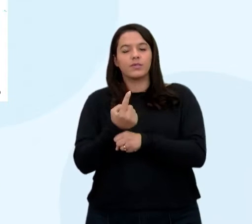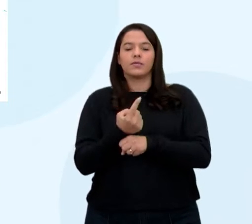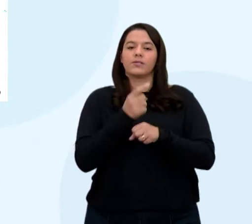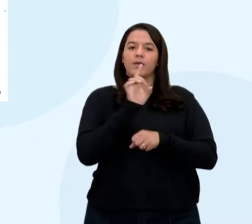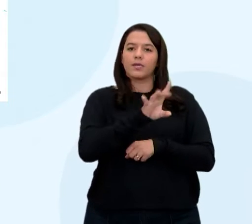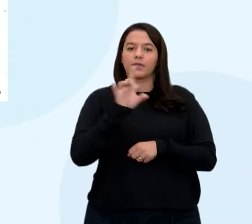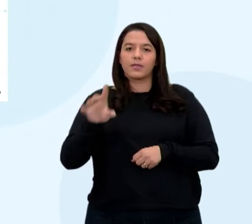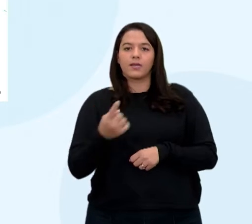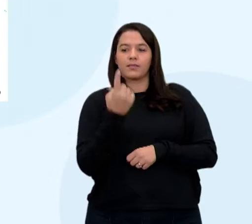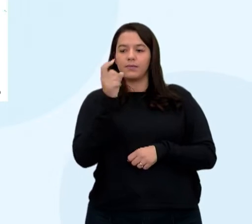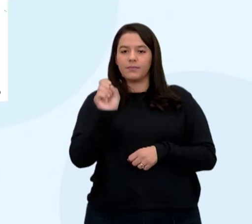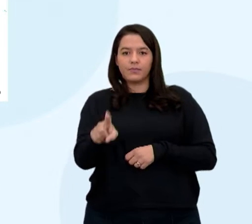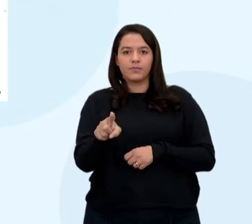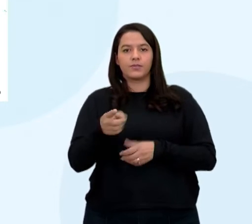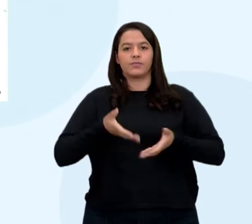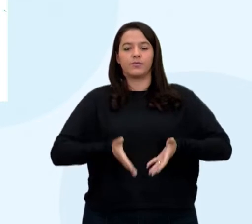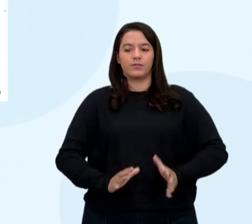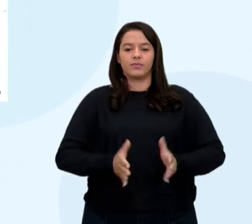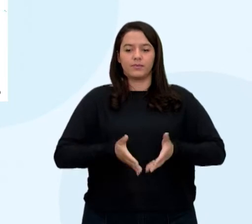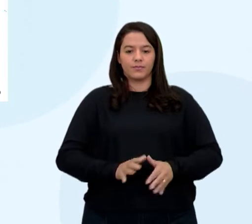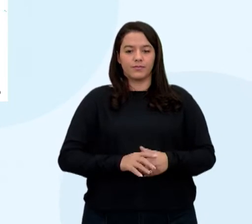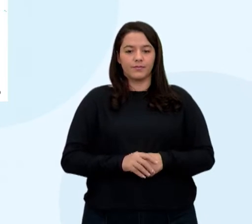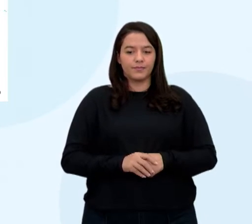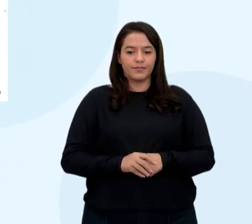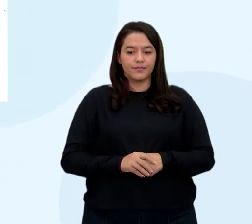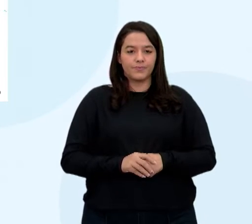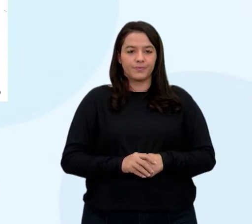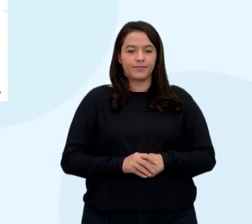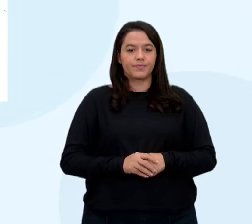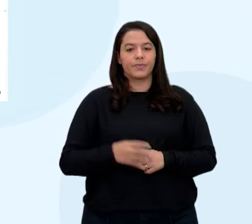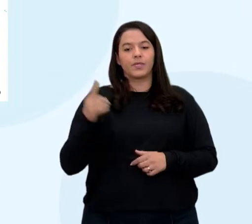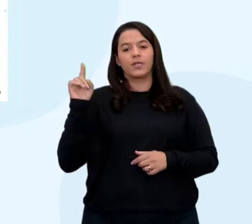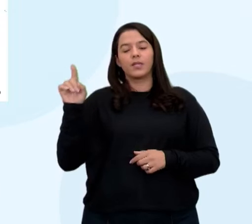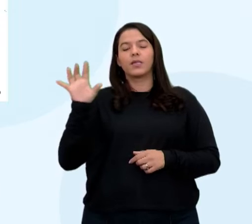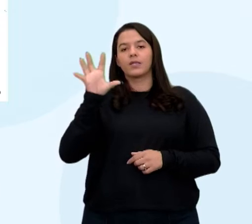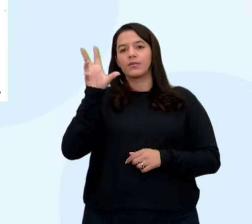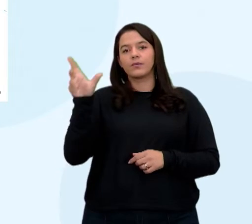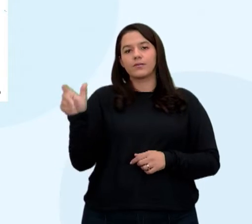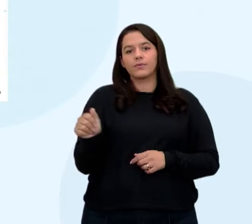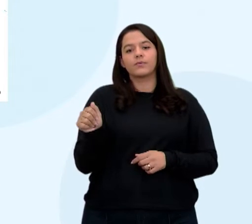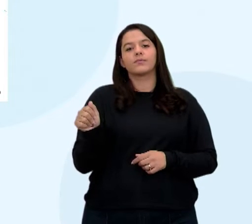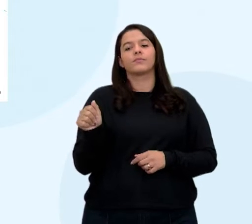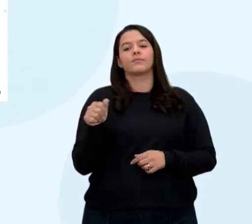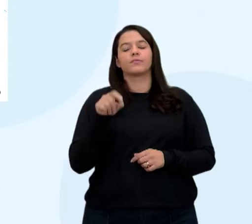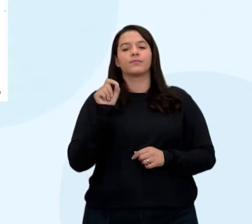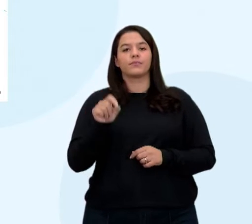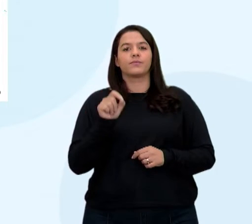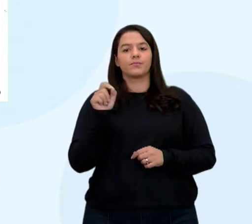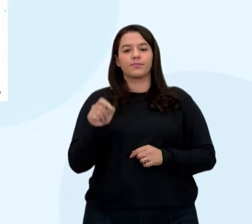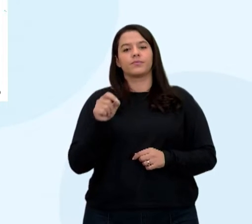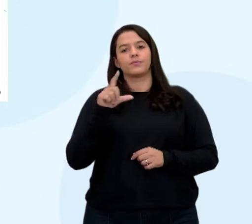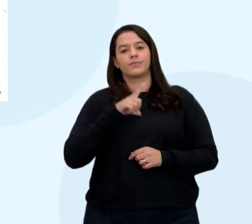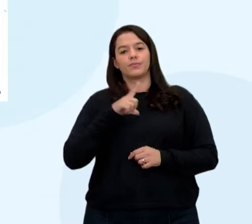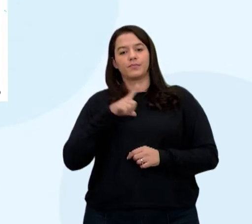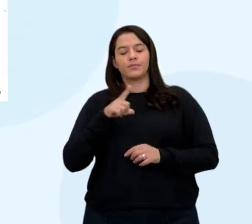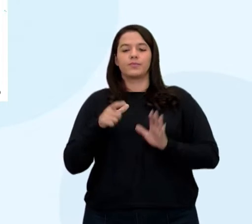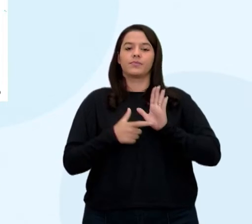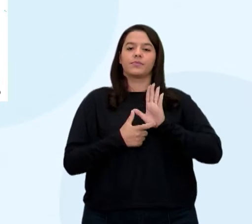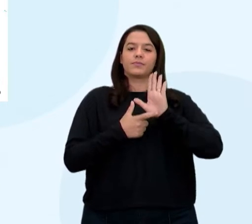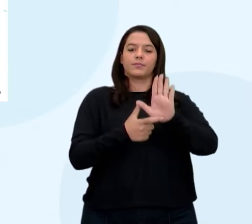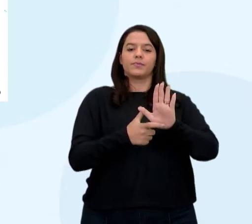Agora, veja lá no continente africano. Está vendo? Lá no continente africano, a gente tem uma projeção